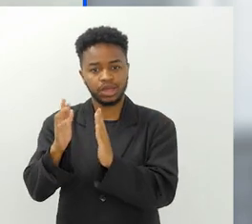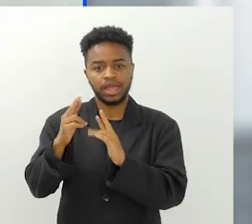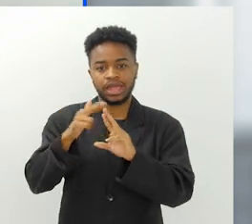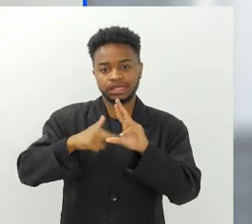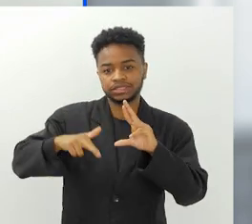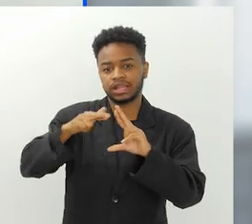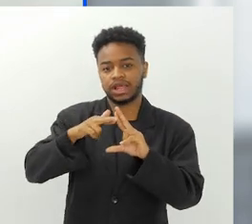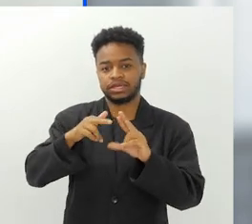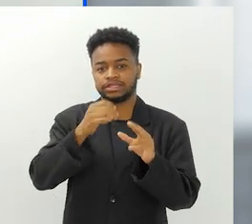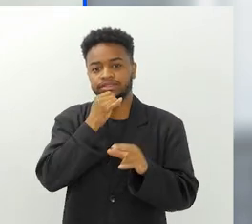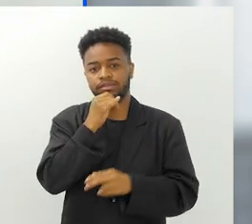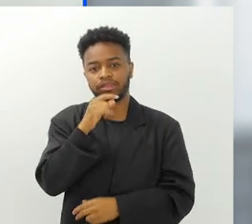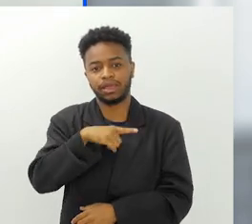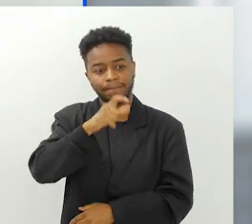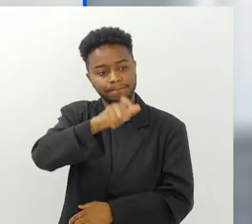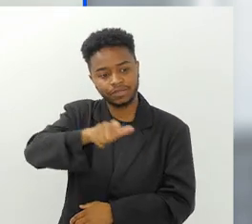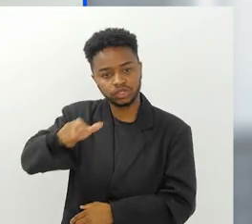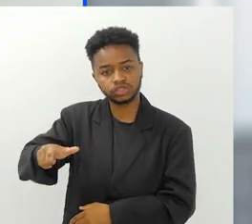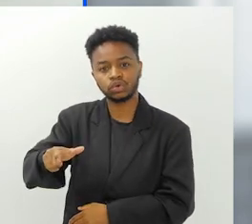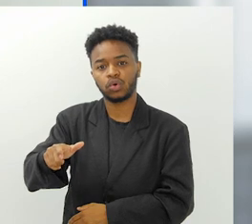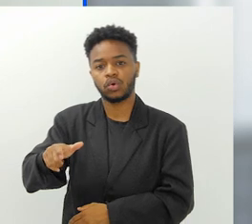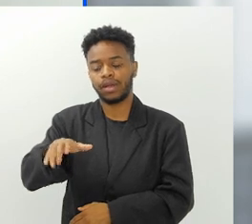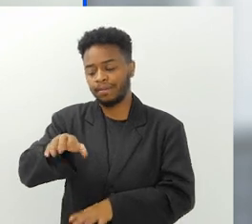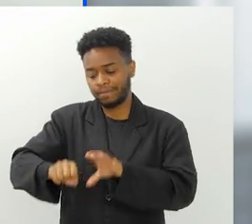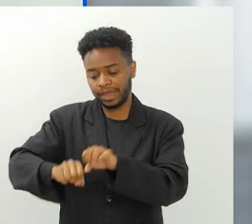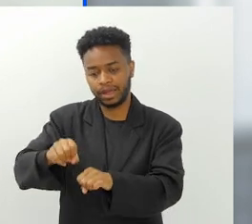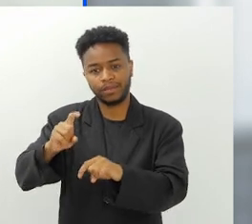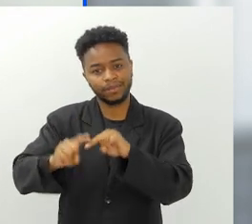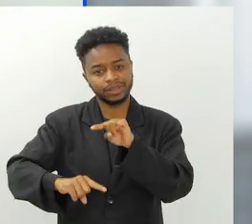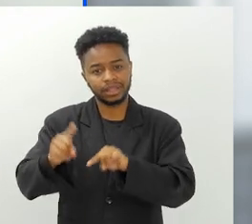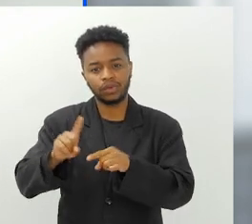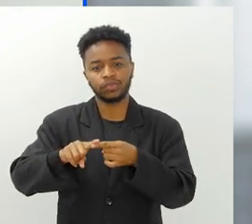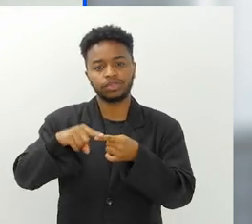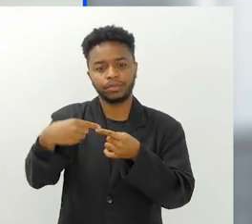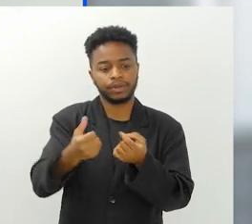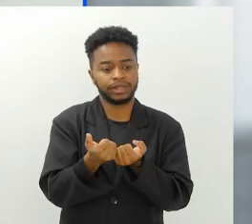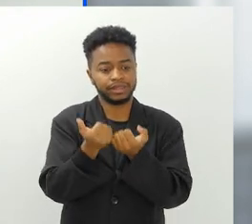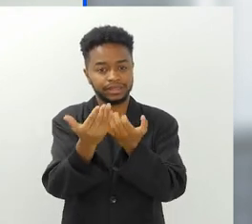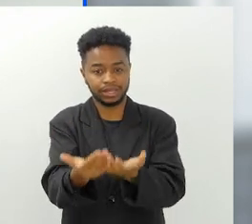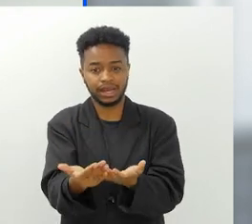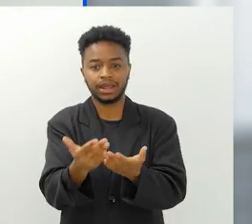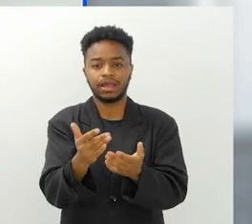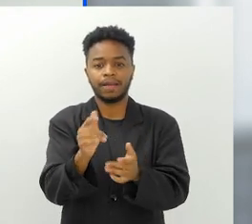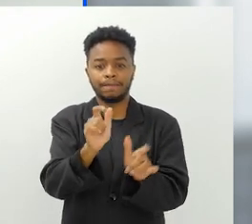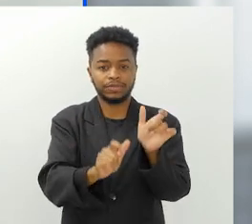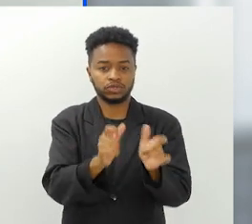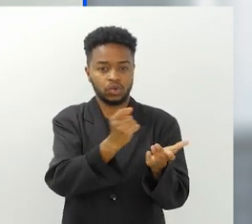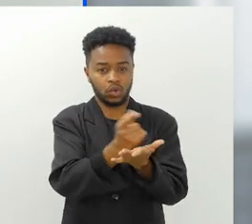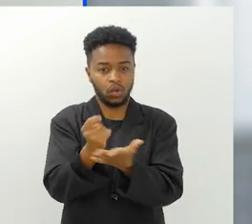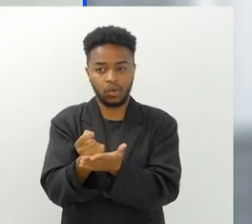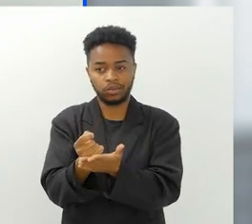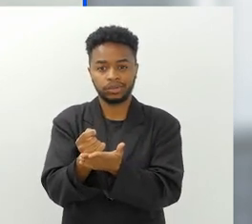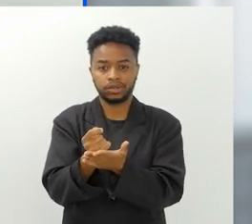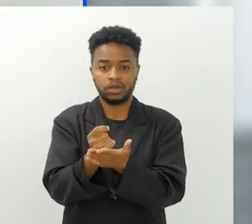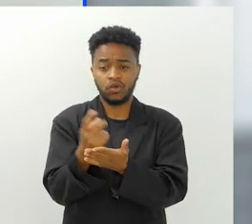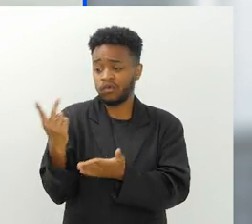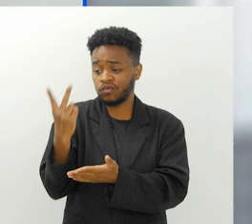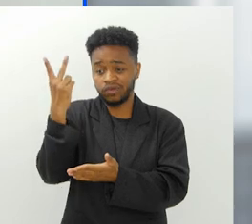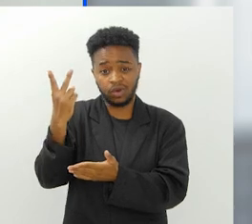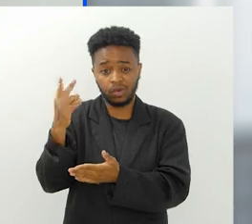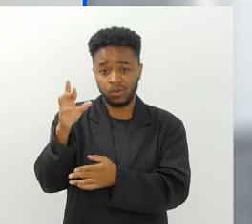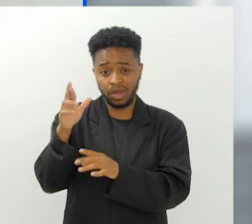reciclagem, desde o catador, da triagem, das empresas de reciclagem até chegar na mão do consumidor, a